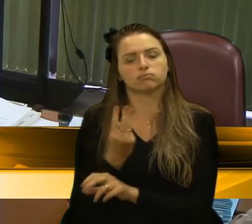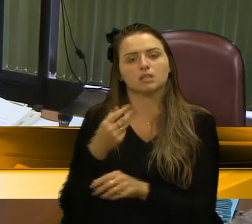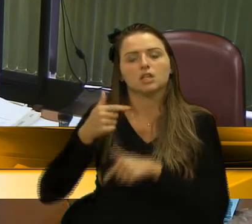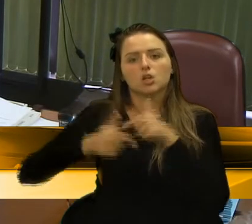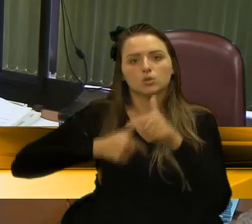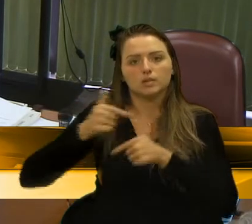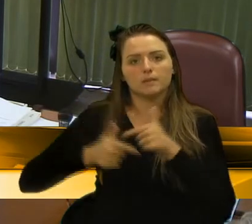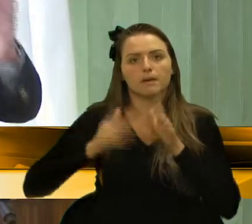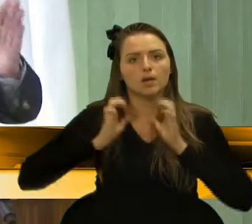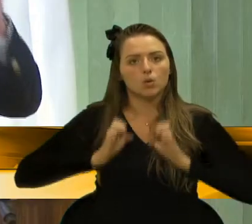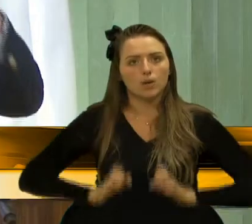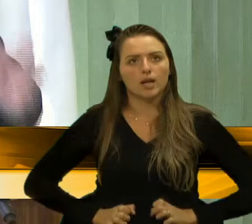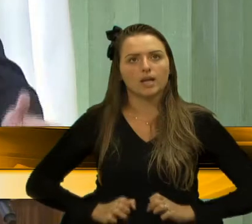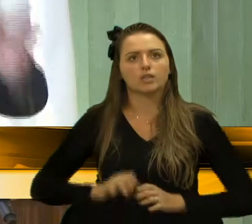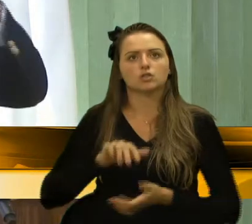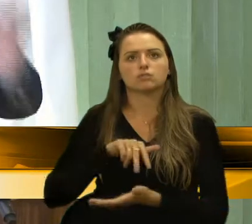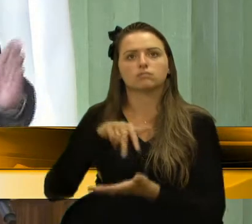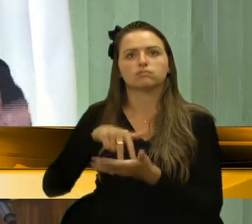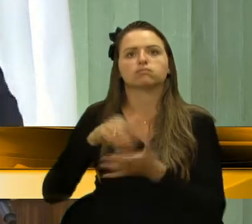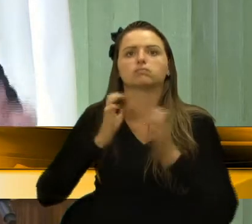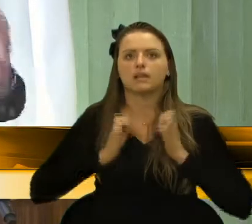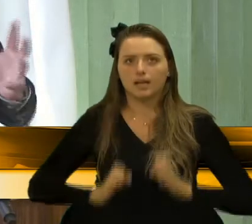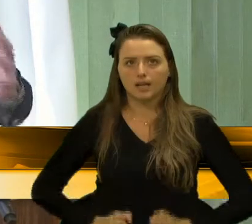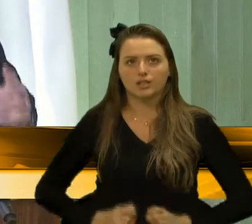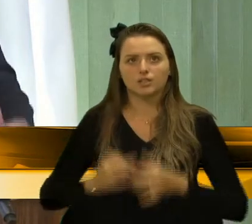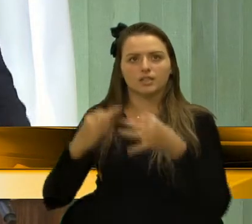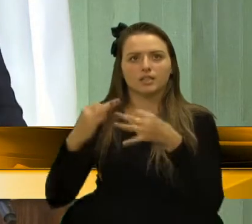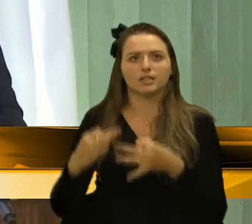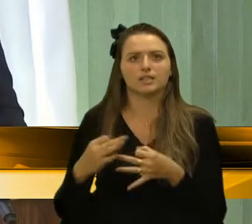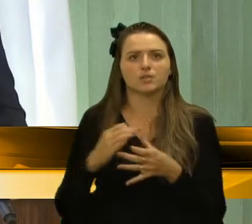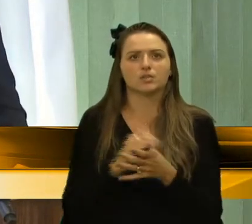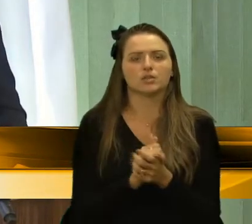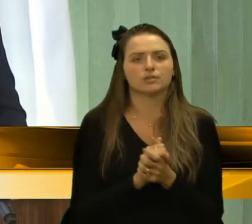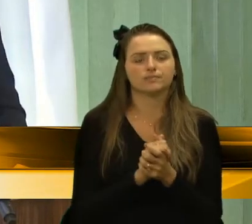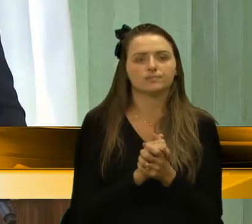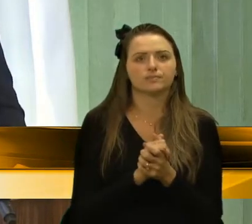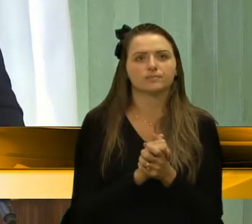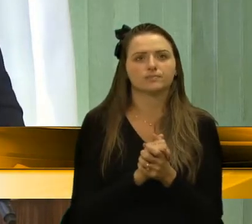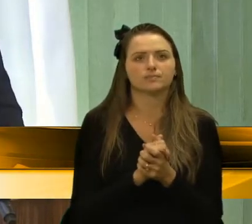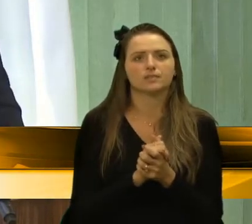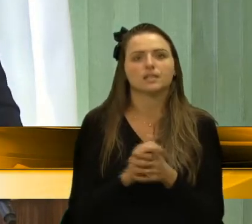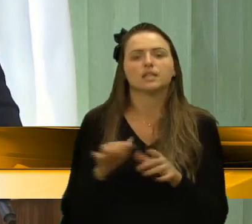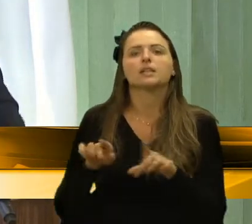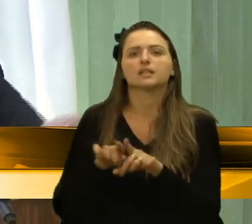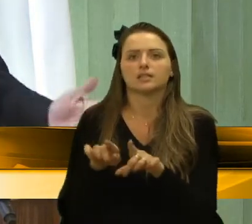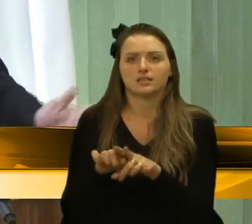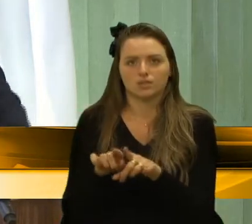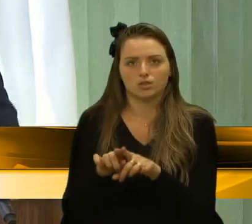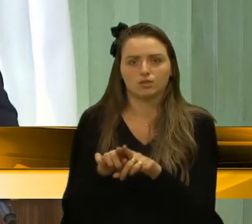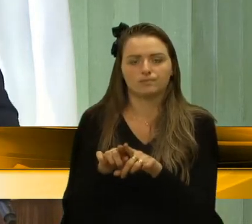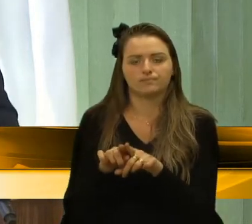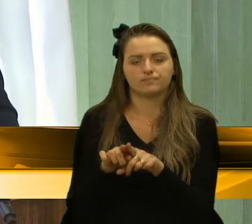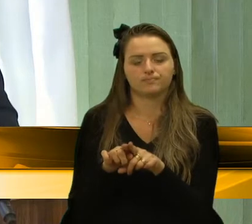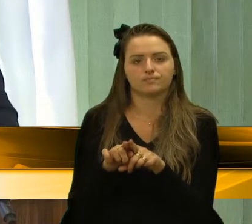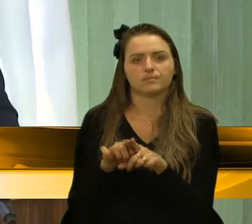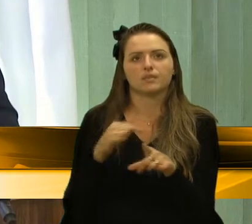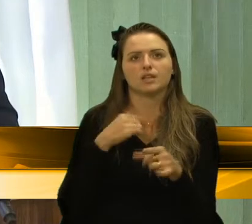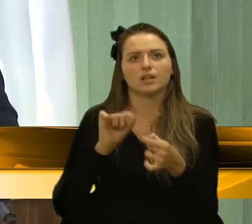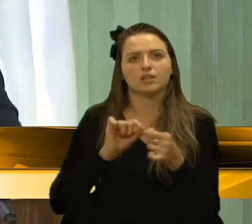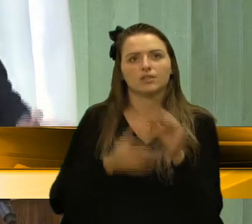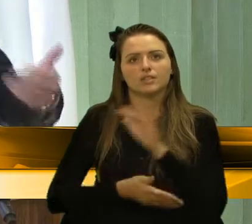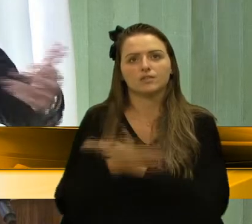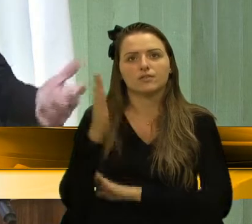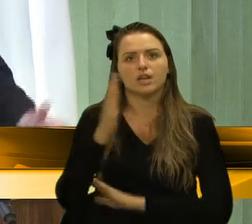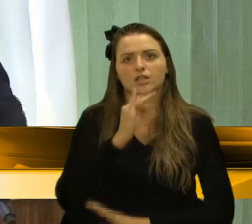ética. Isso é importante, muito ética, muito unida. Além desse trabalho, eu fiz uma viagem para a